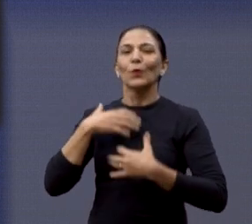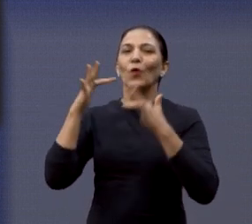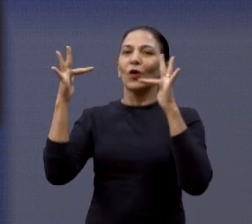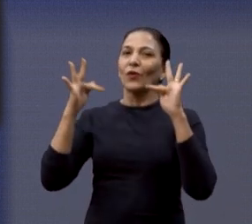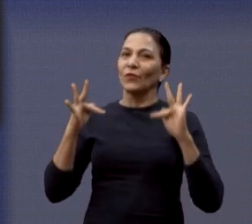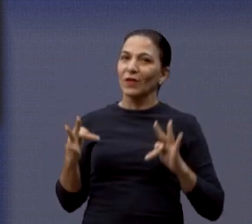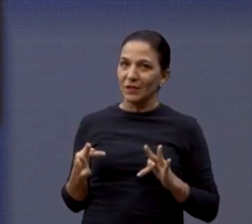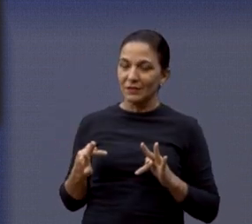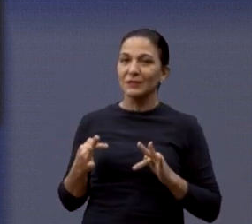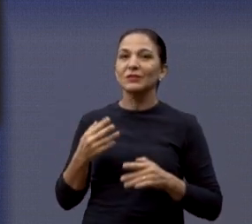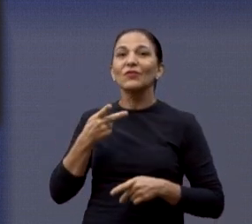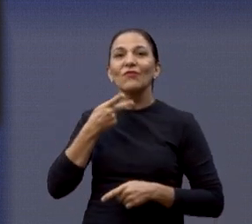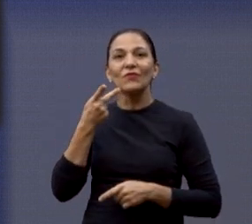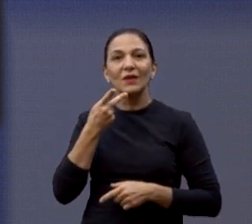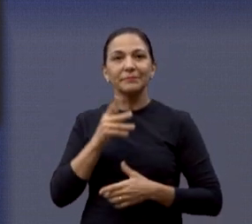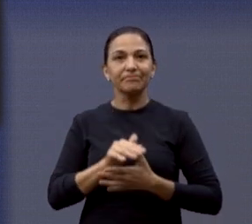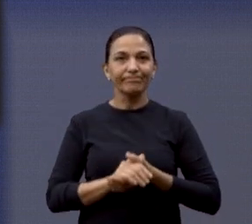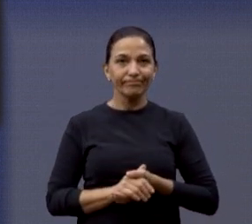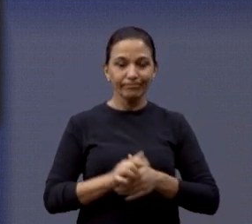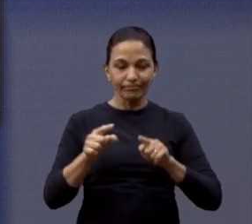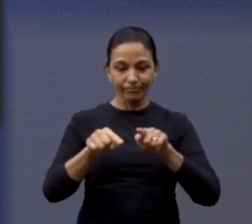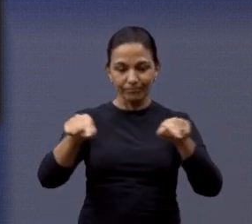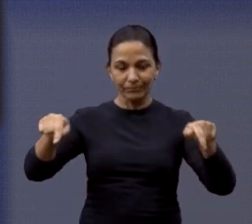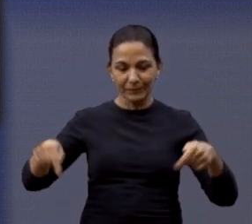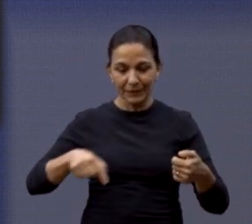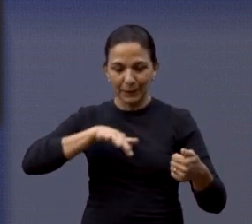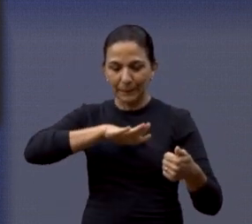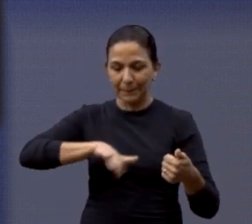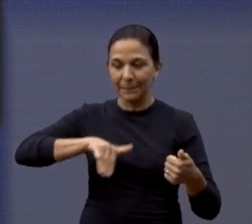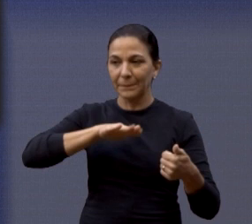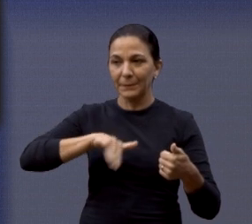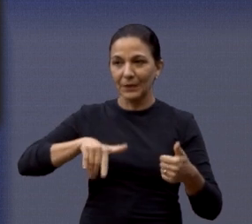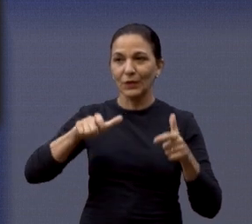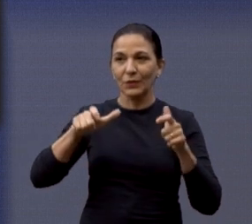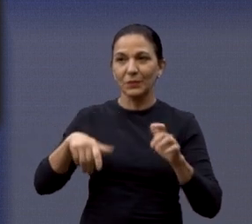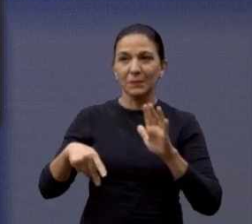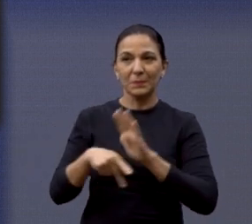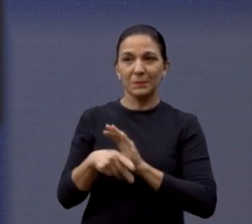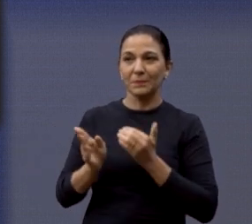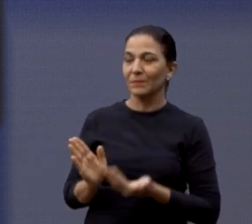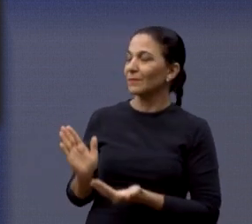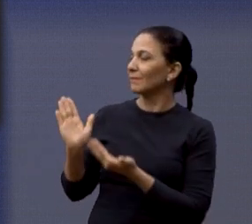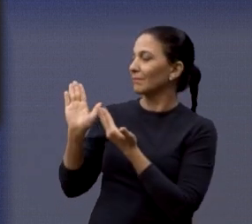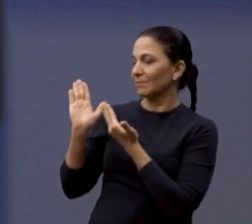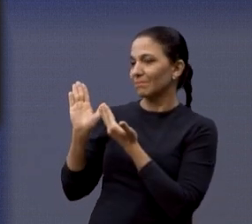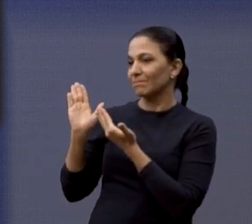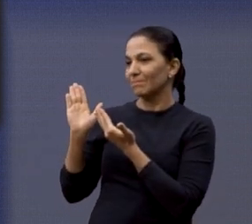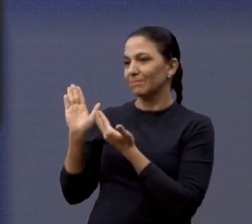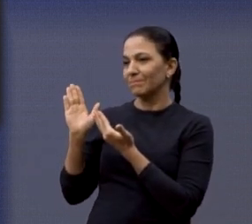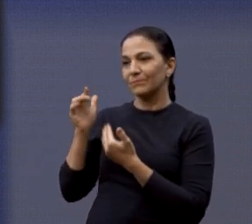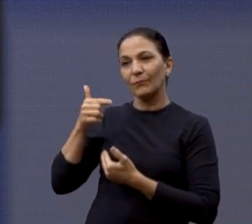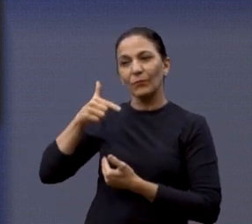As piscinas da ferroviária. Estivemos ontem lá,